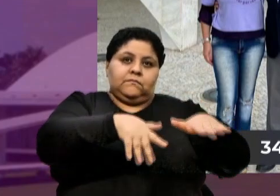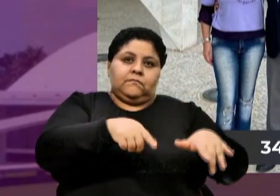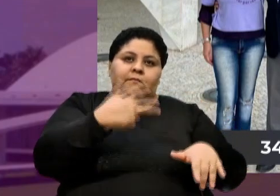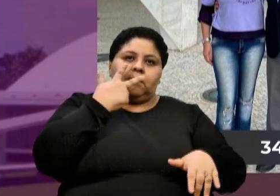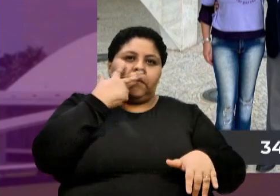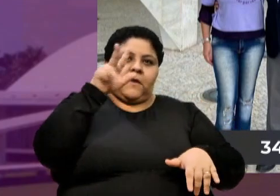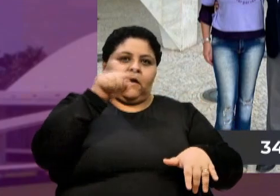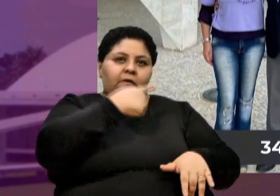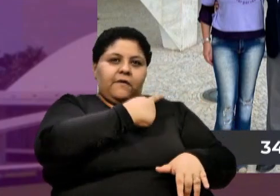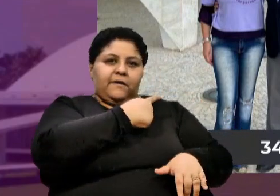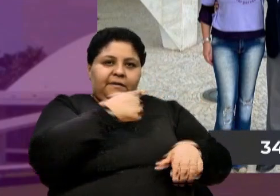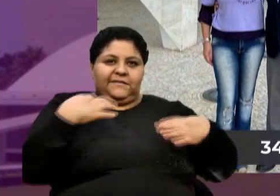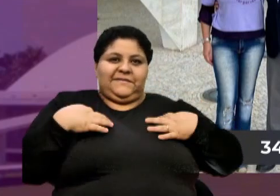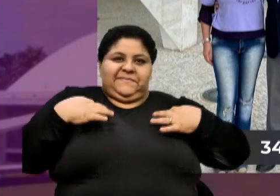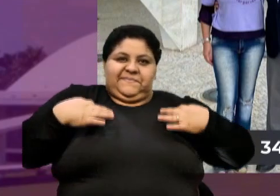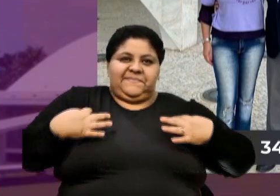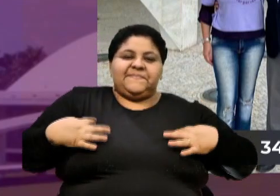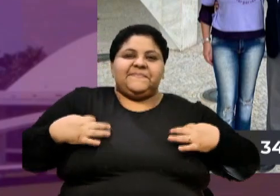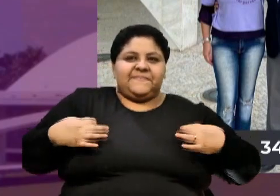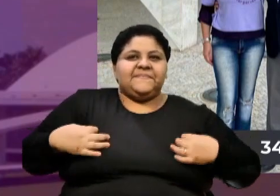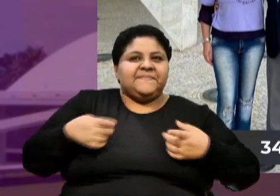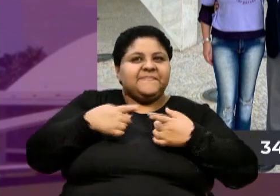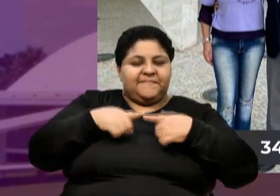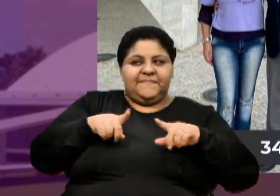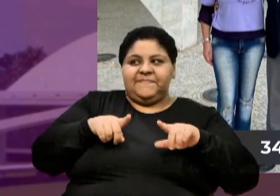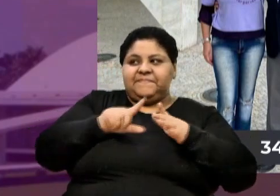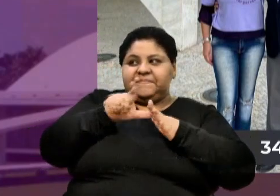mas se levou lá